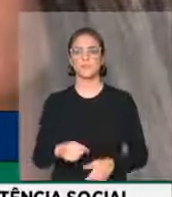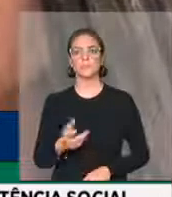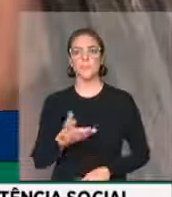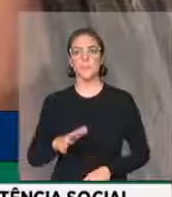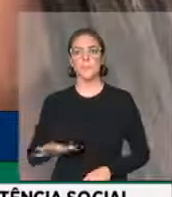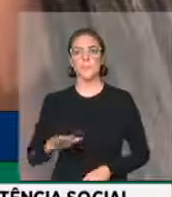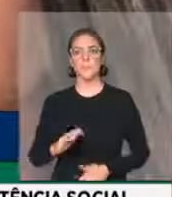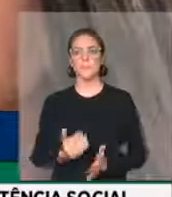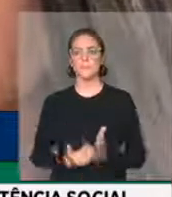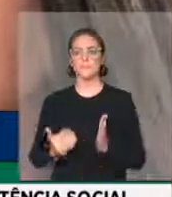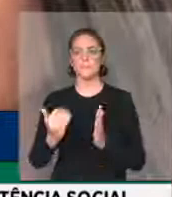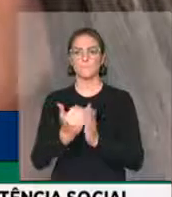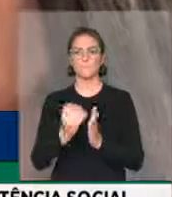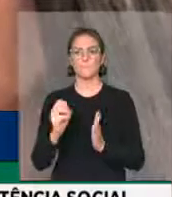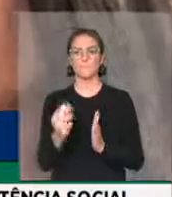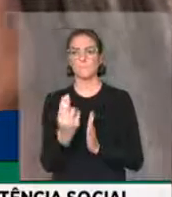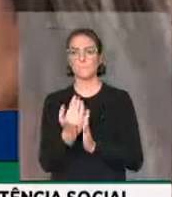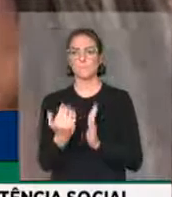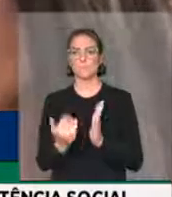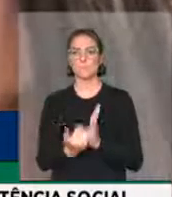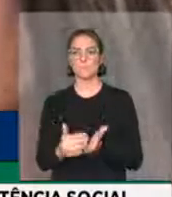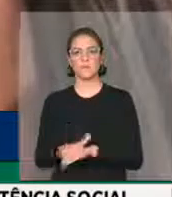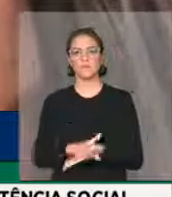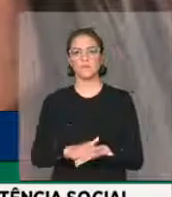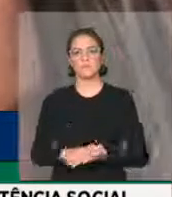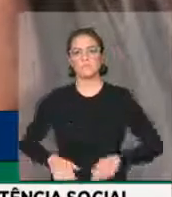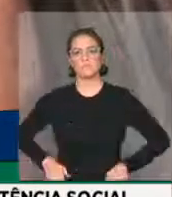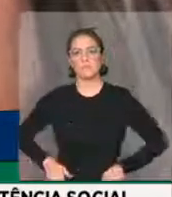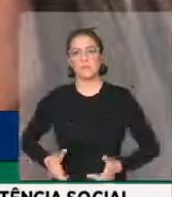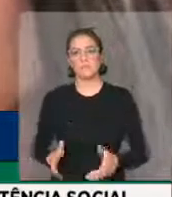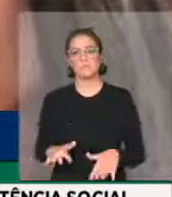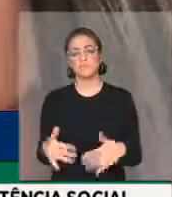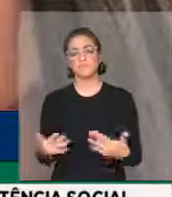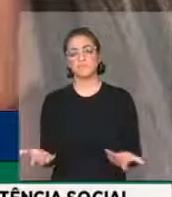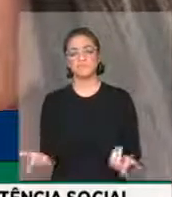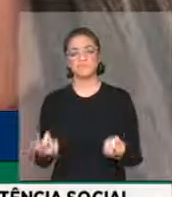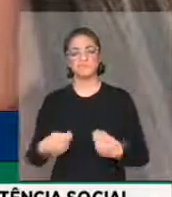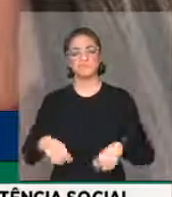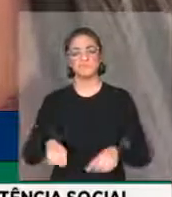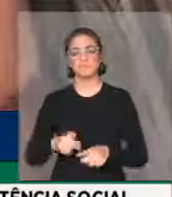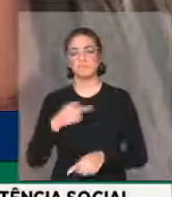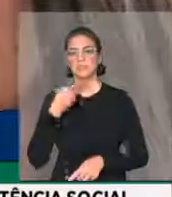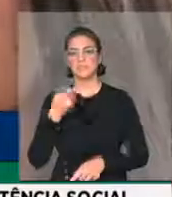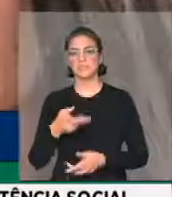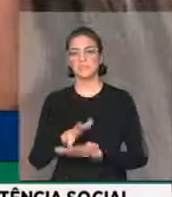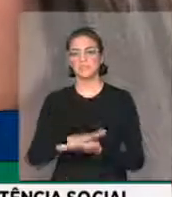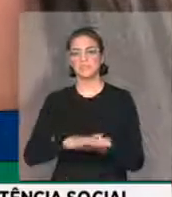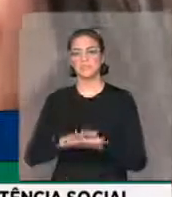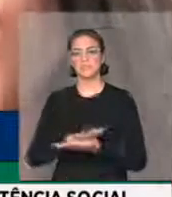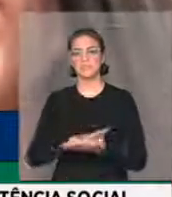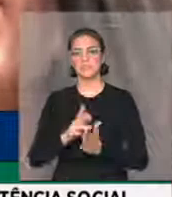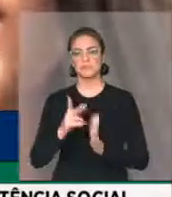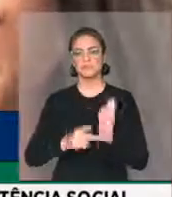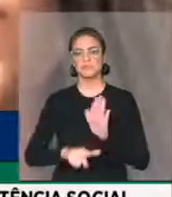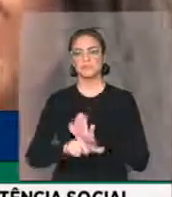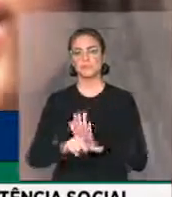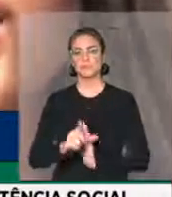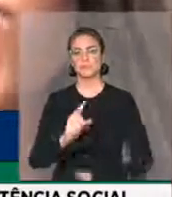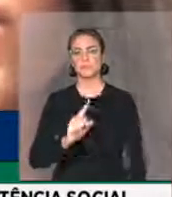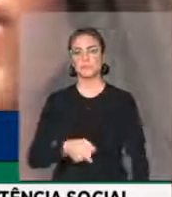diminuição de receita ou da despeita da União. Não caber no pronunciamento quanto à adequação financeira e orçamentária do projeto de lei nº